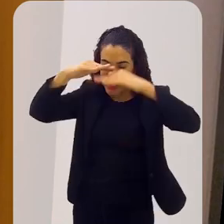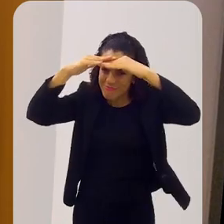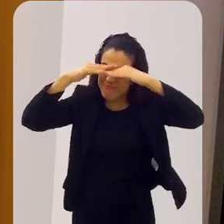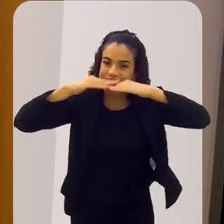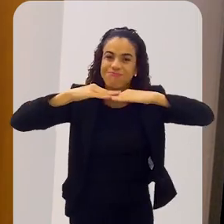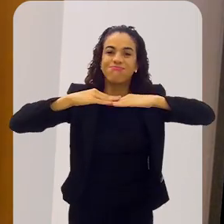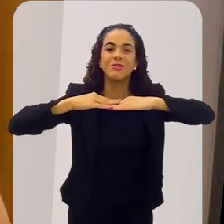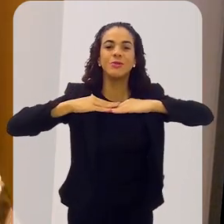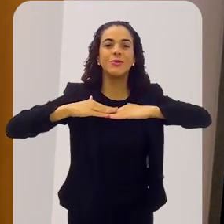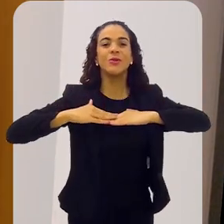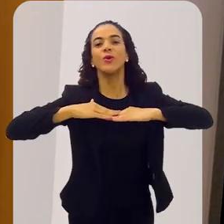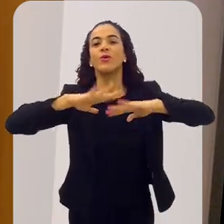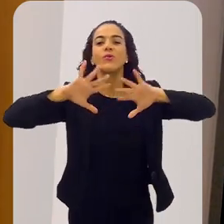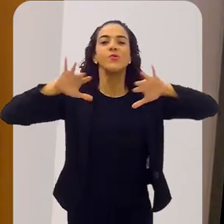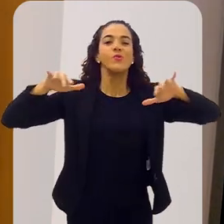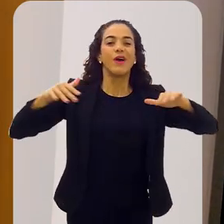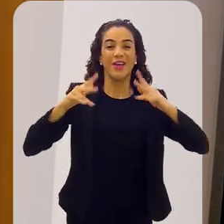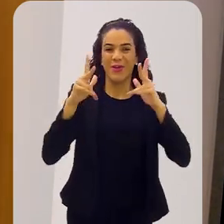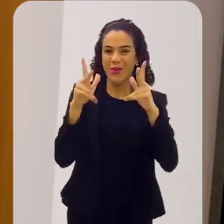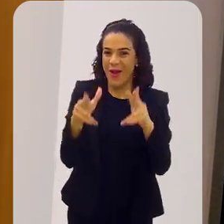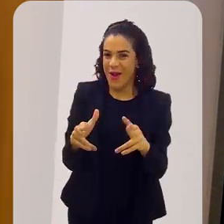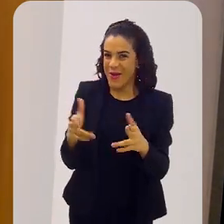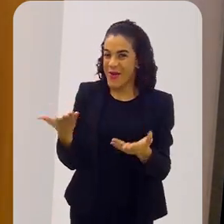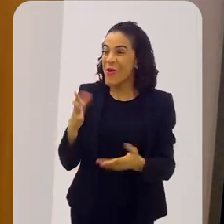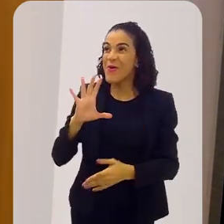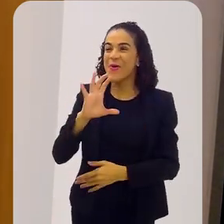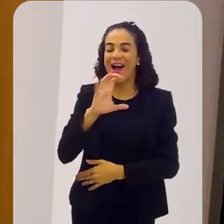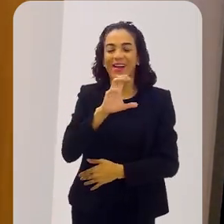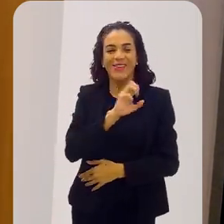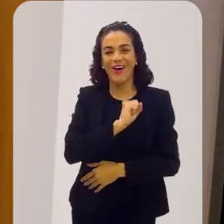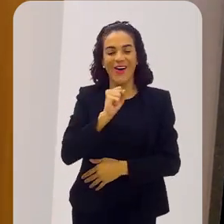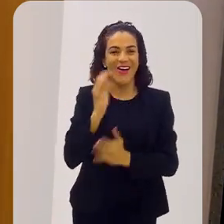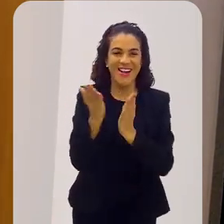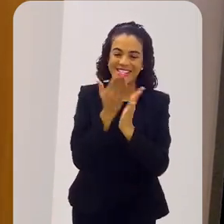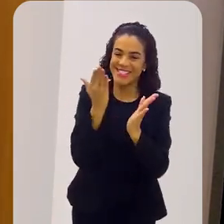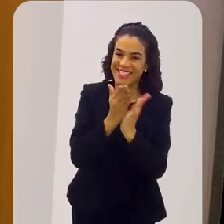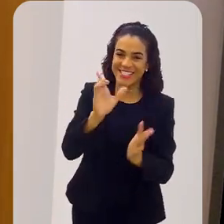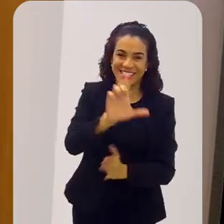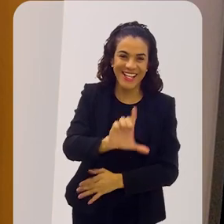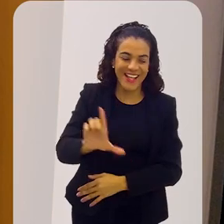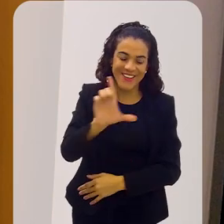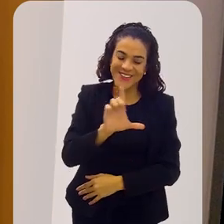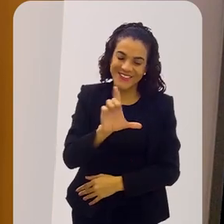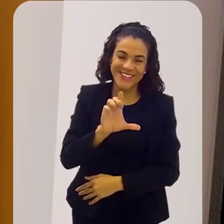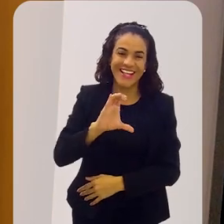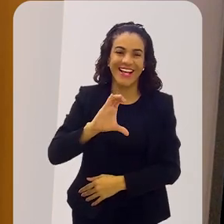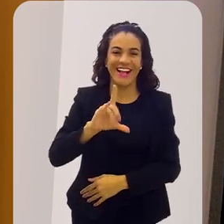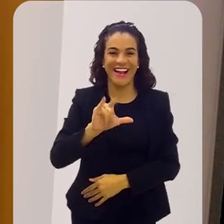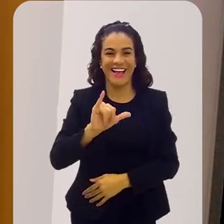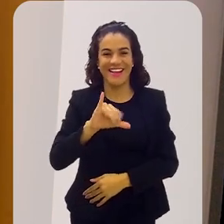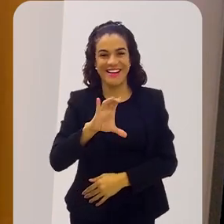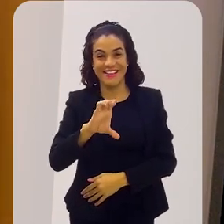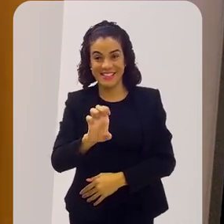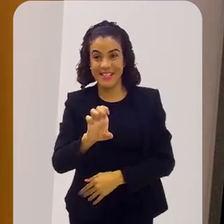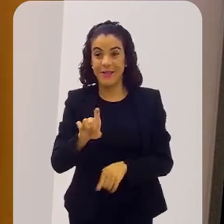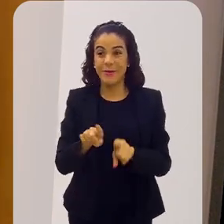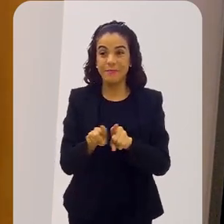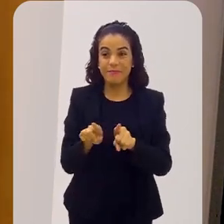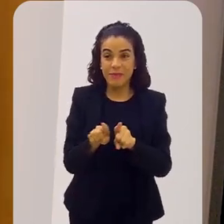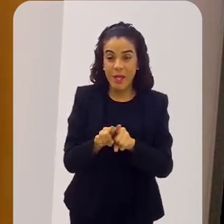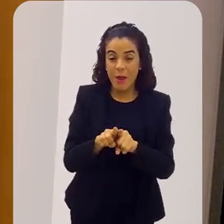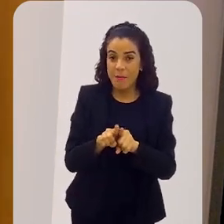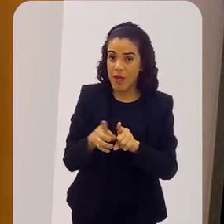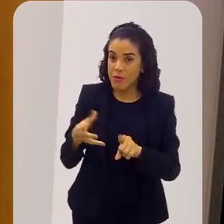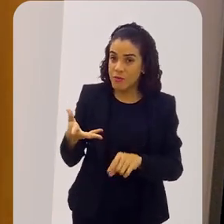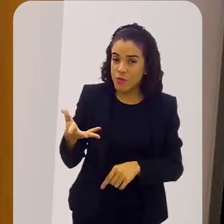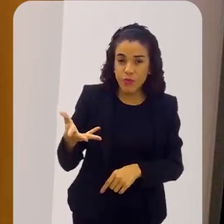consegue voltar à superfície como antes. Eu adoro essas apneias que Clarice me proporciona. Adoro. E